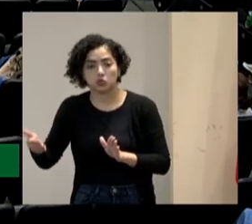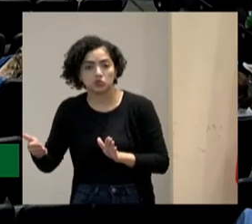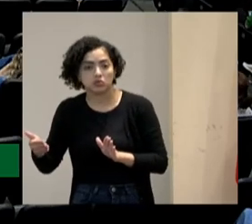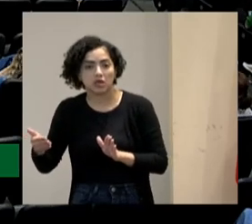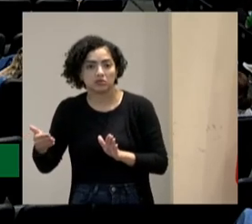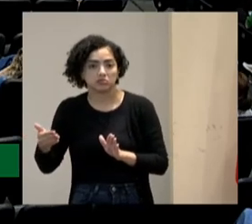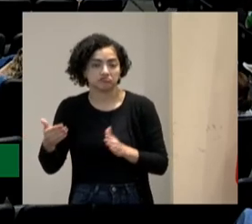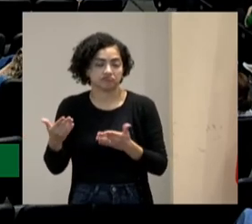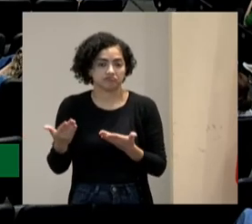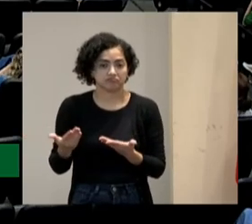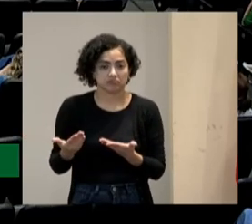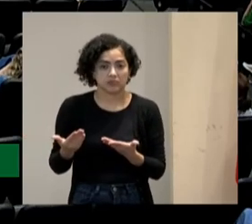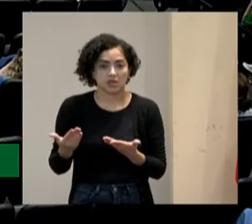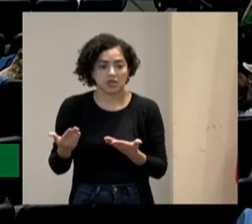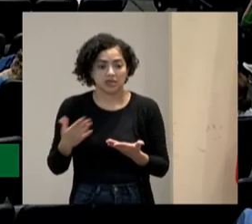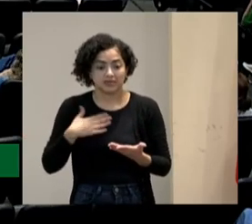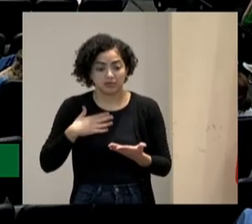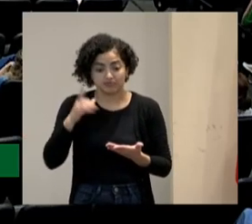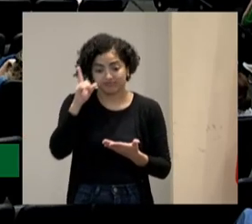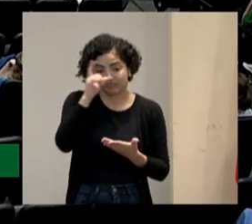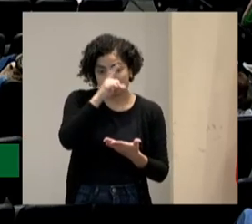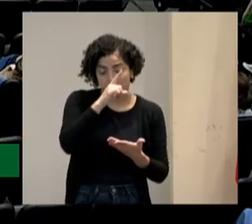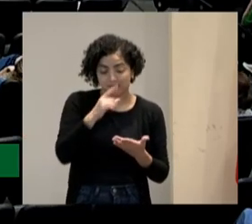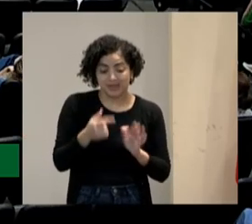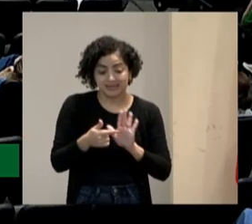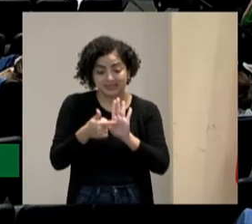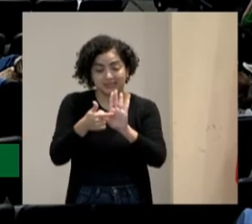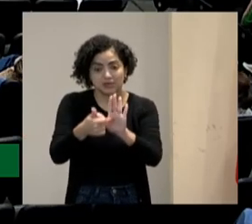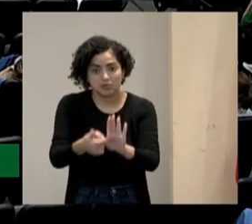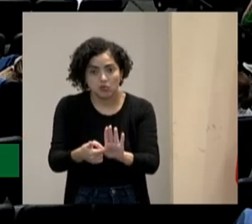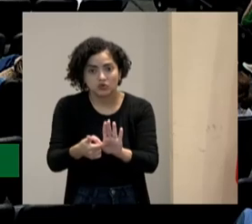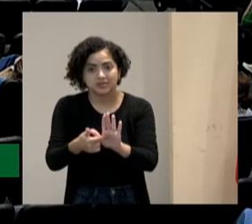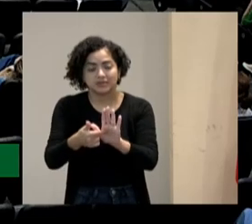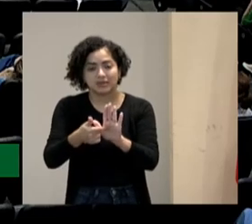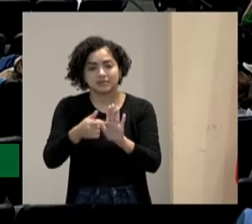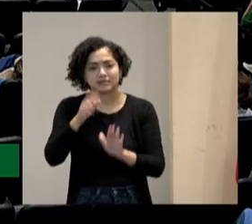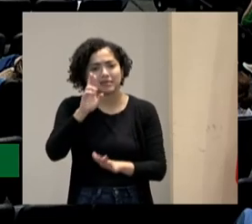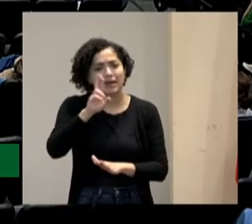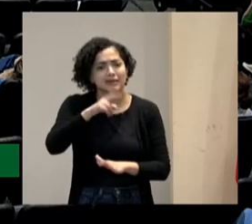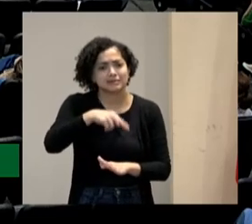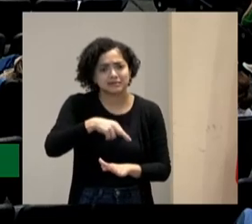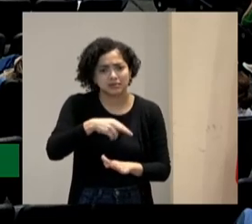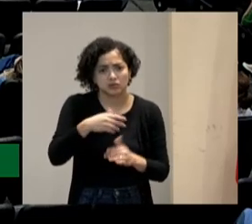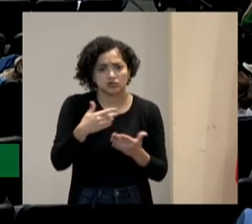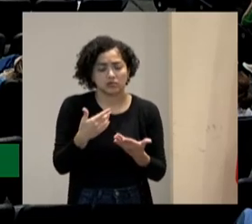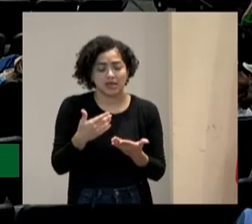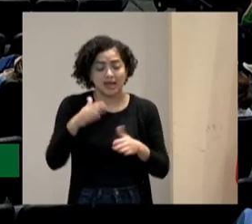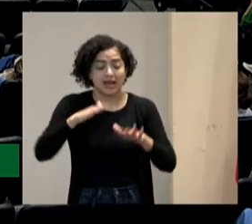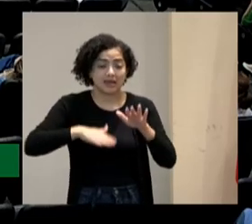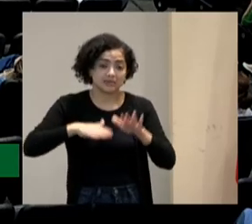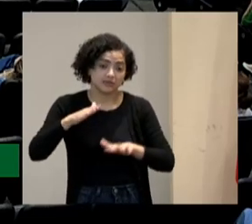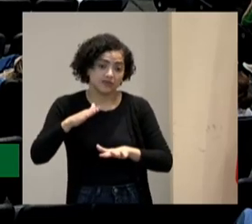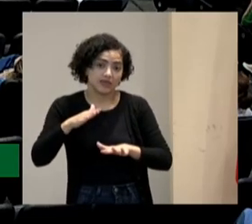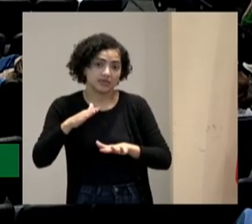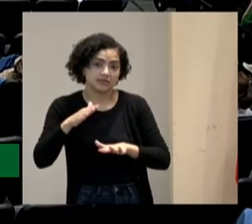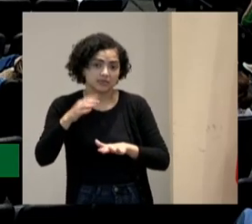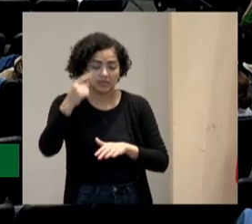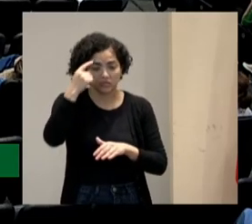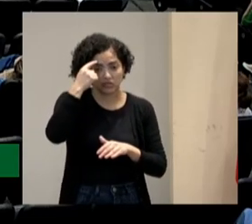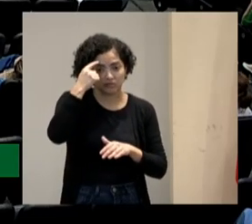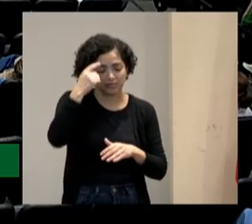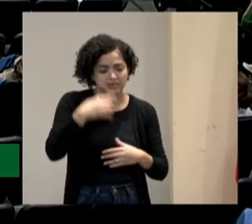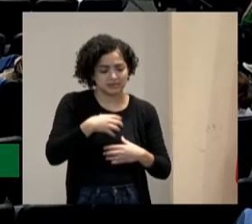mas é um lado que eu tenho que mostrar a razão às vezes a gente está vivendo aquilo a gente vive a